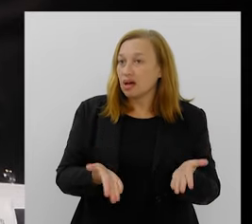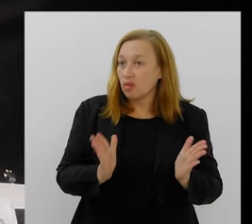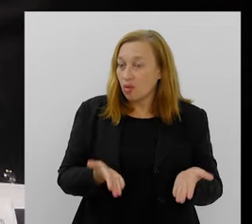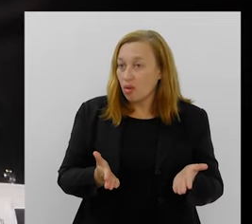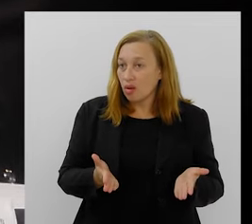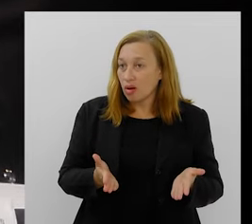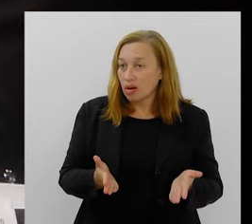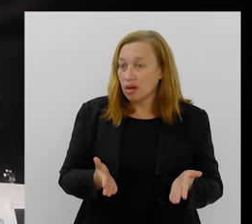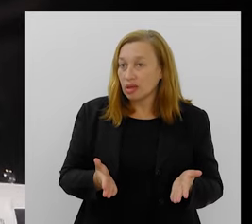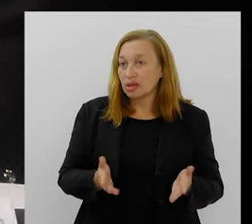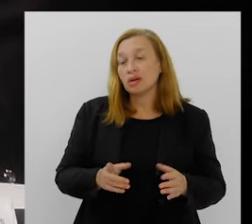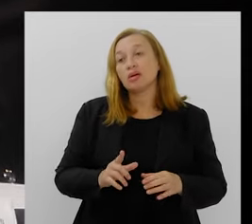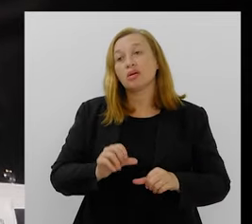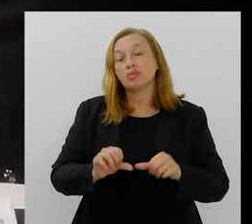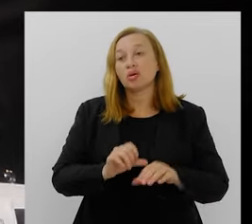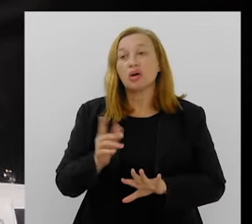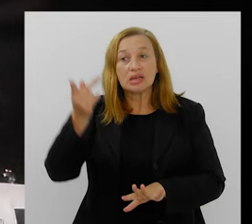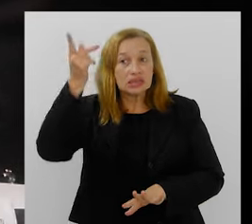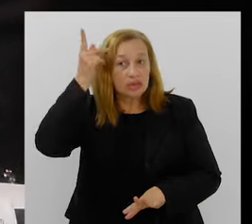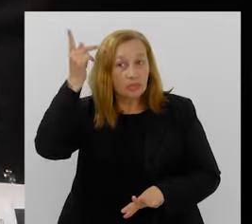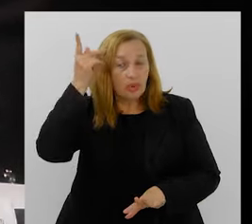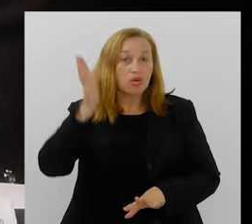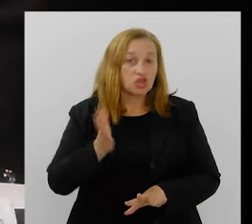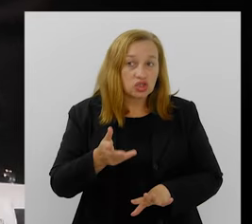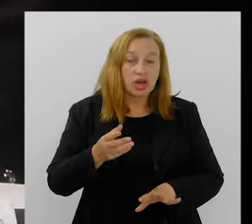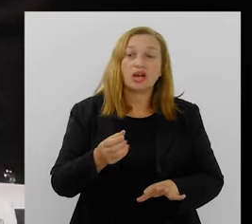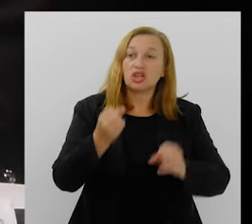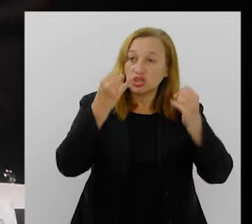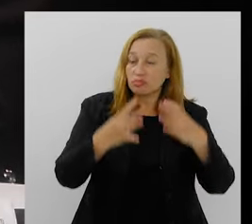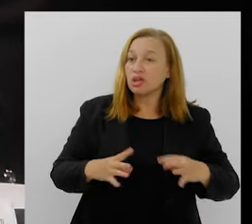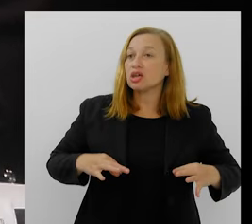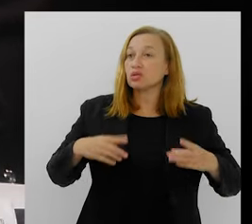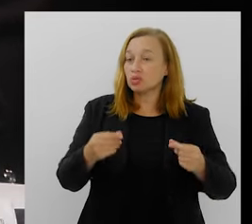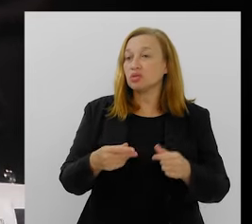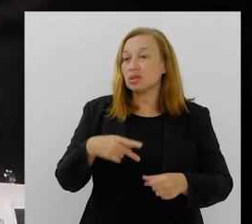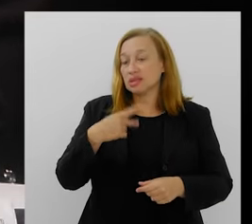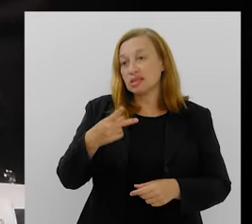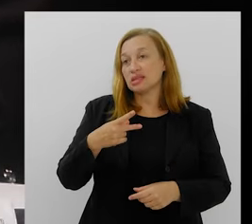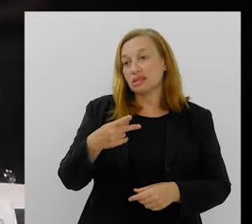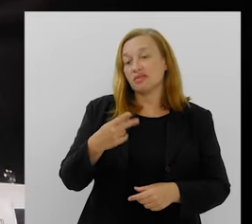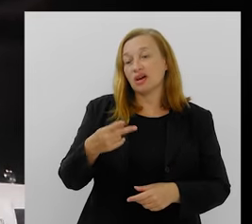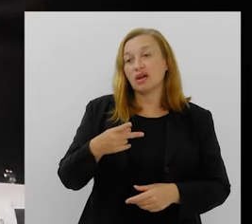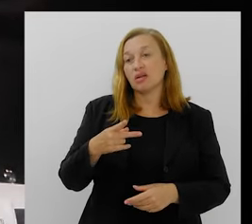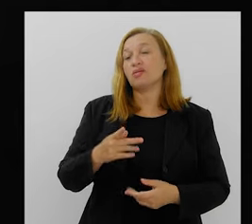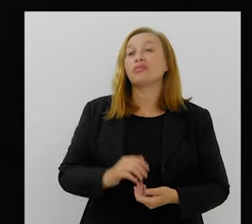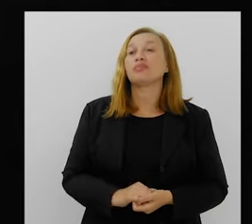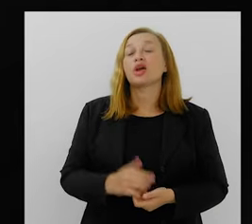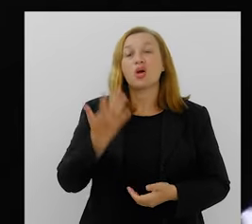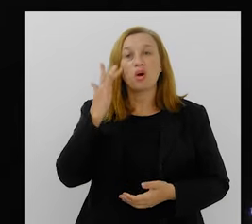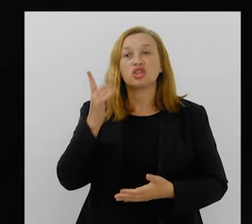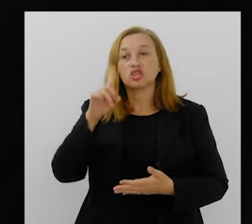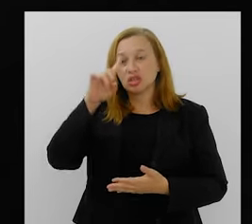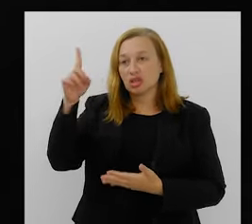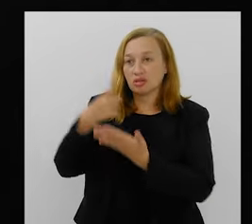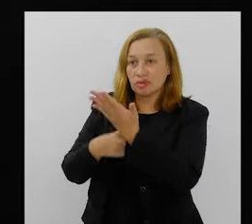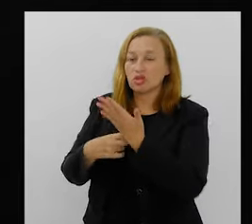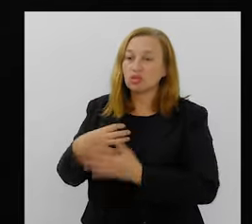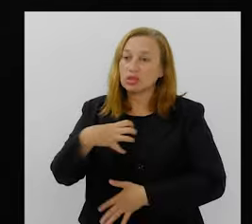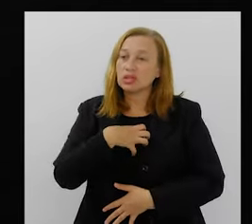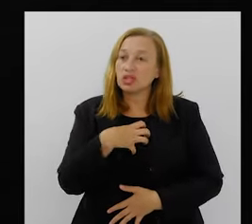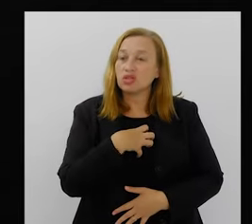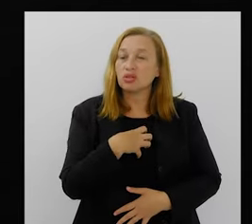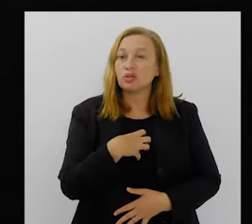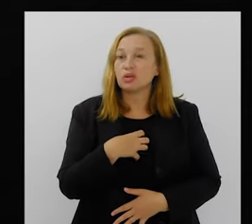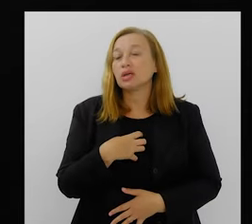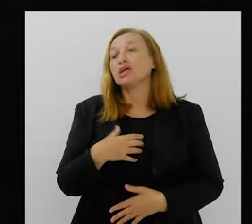a justificativa, igual São Paulo. São Paulo já entrega logo, então você já sabe quem é quem nessa história. E aí eu acho que Deus me poupou nesse